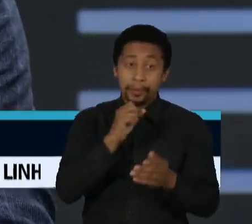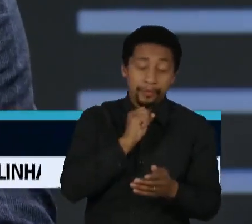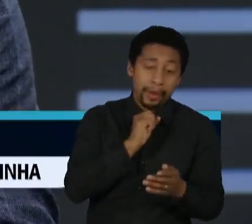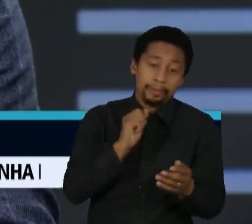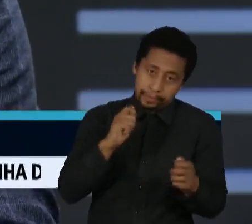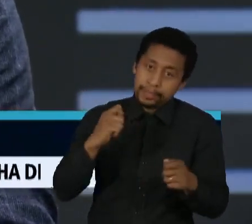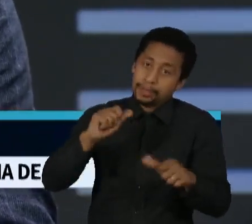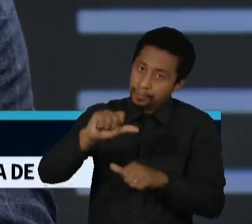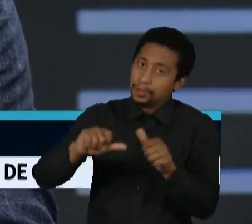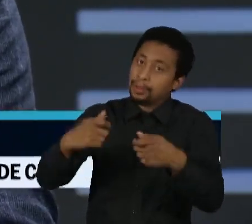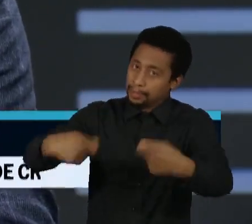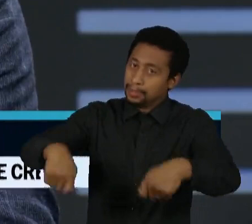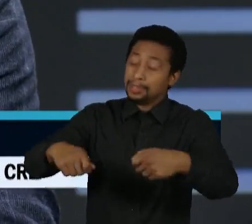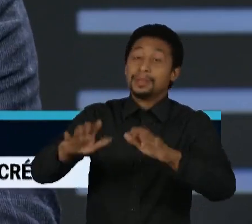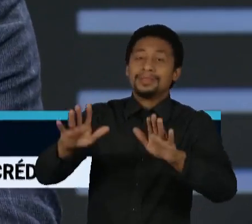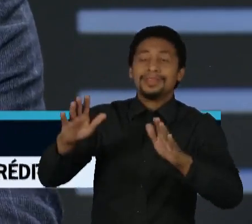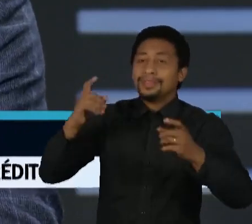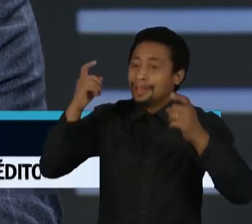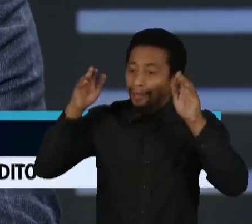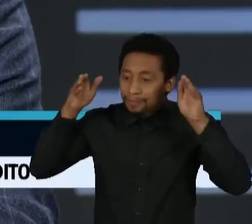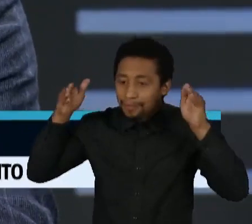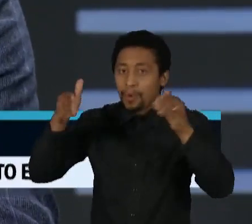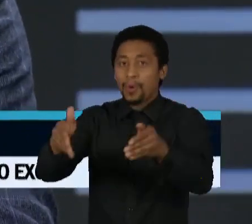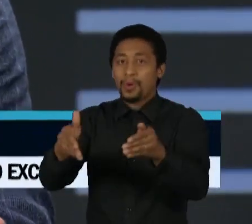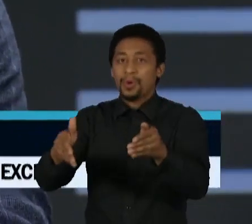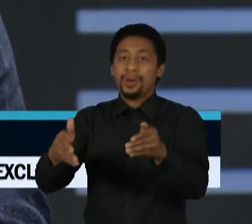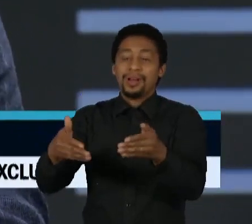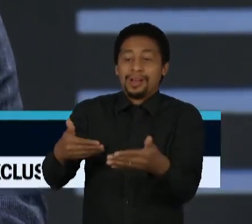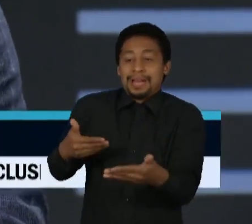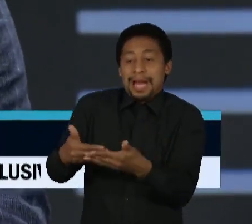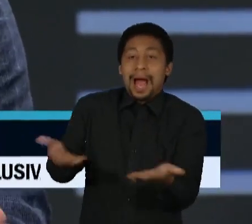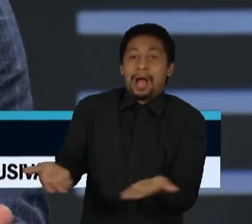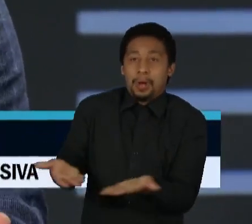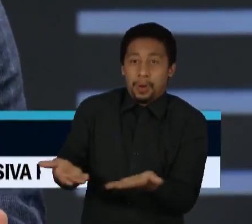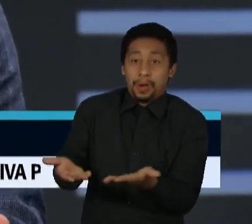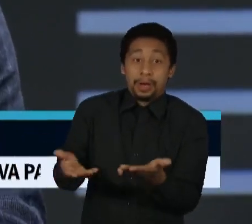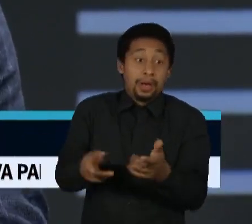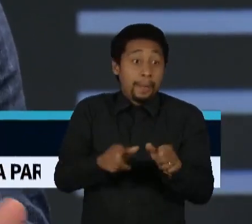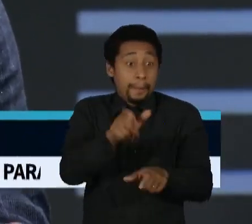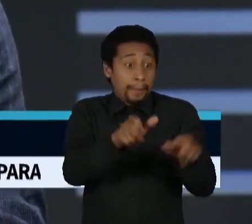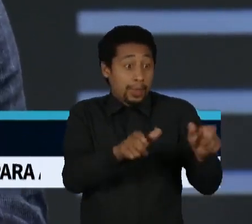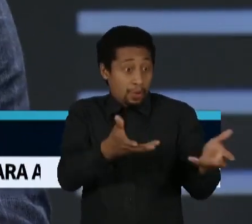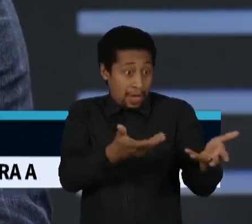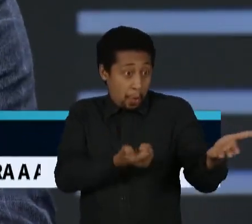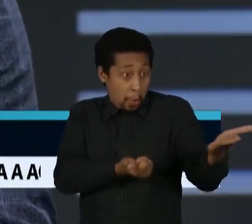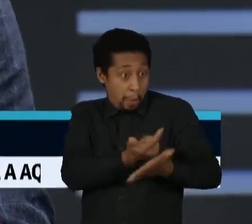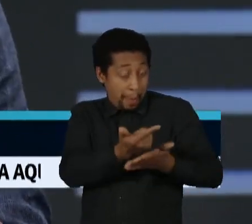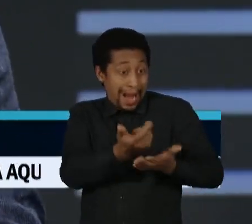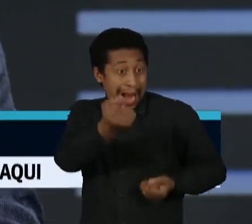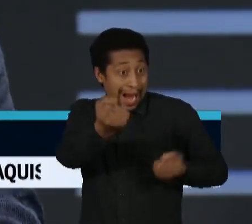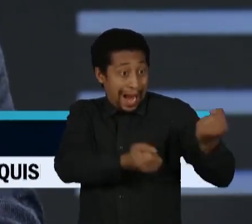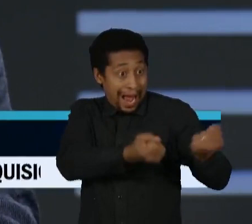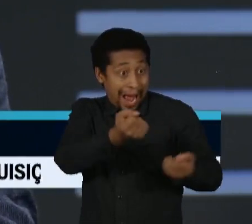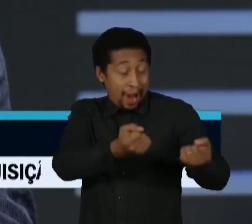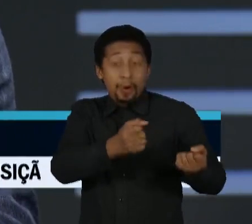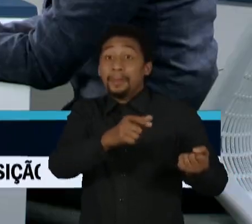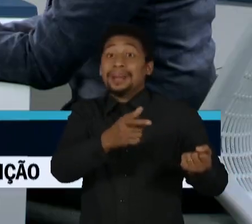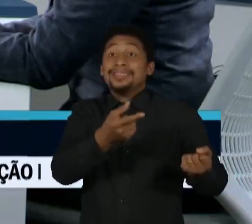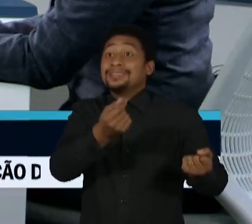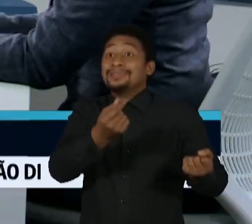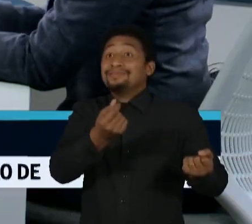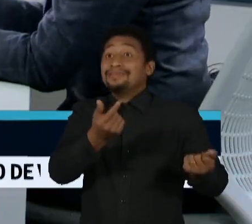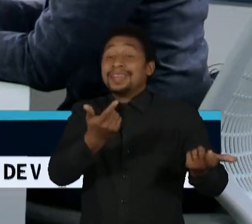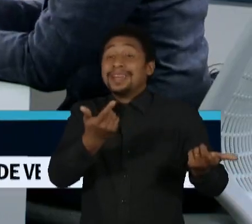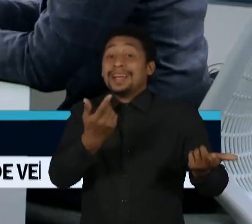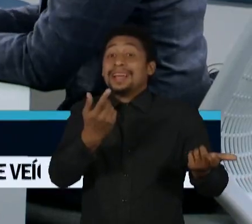anseios da sociedade brasileira, principalmente daquelas pessoas que ainda querem ter carro, que vai ser muito mais difícil agora, vendo que é de 8 a 10 mil reais o desconto para um carro